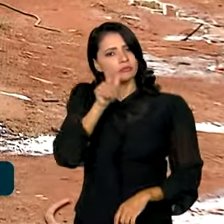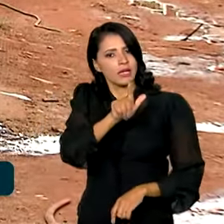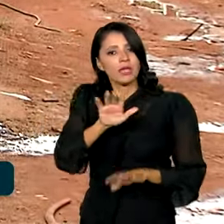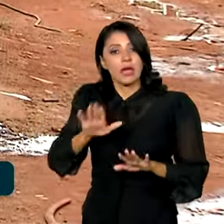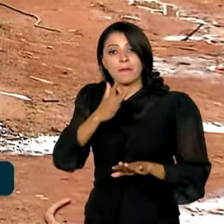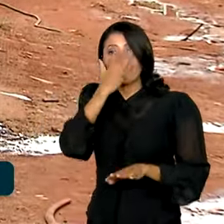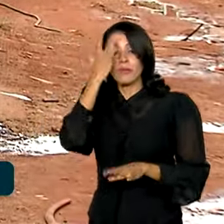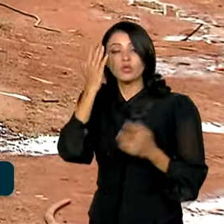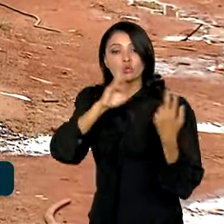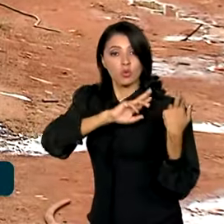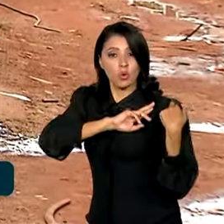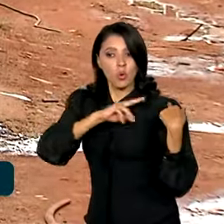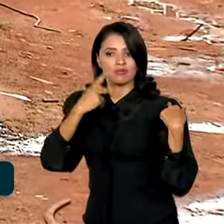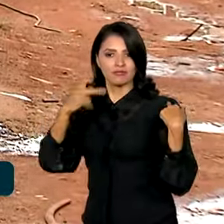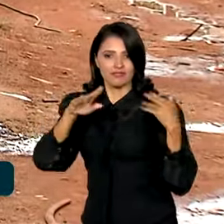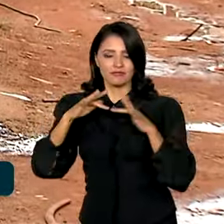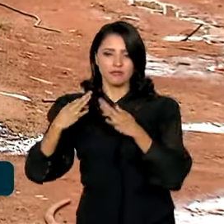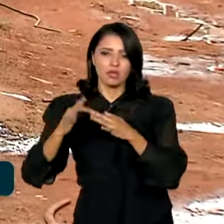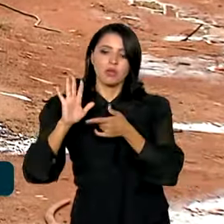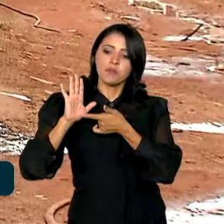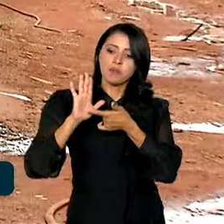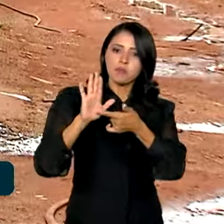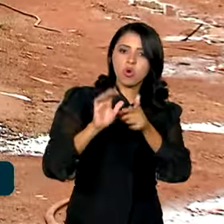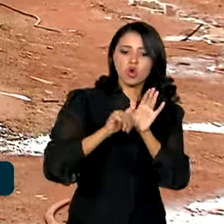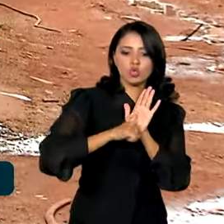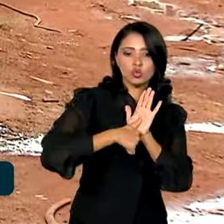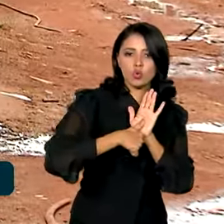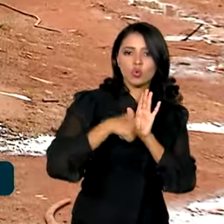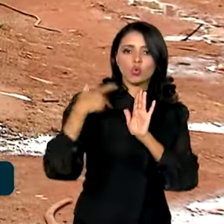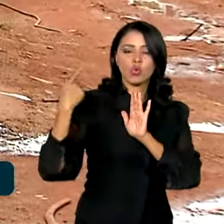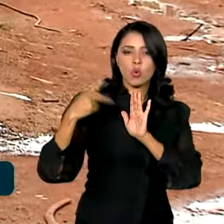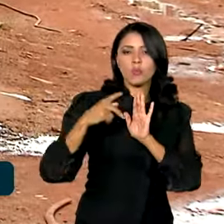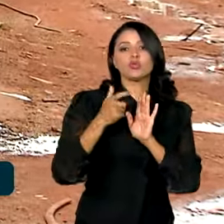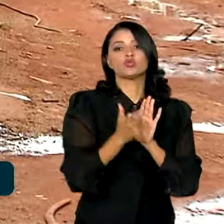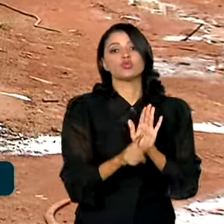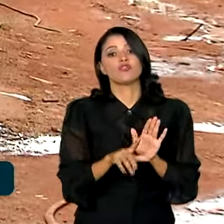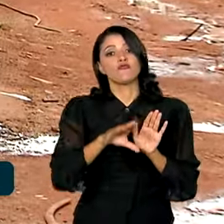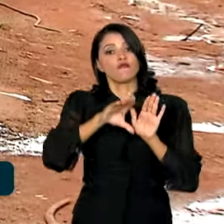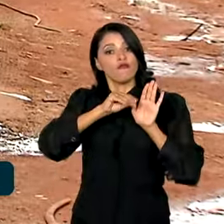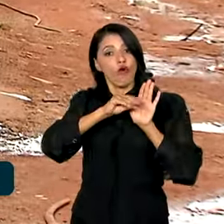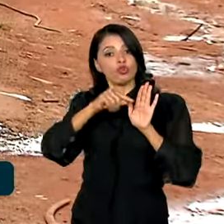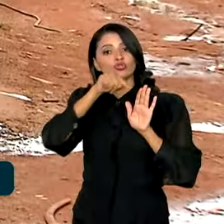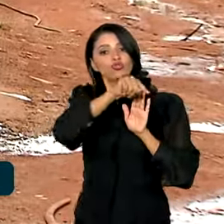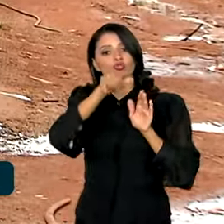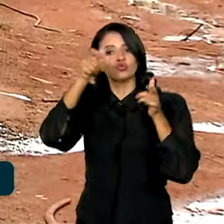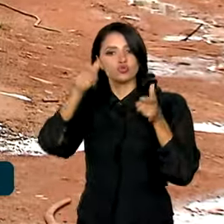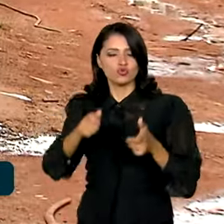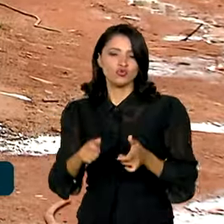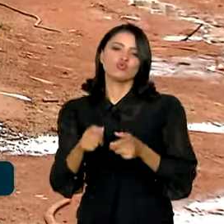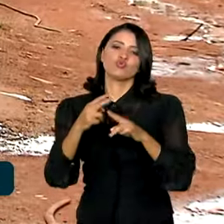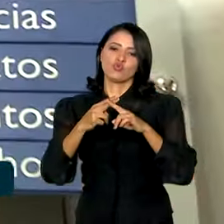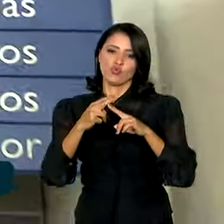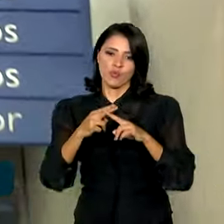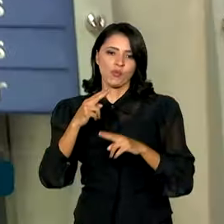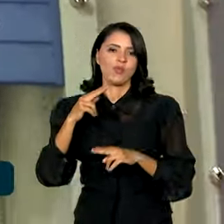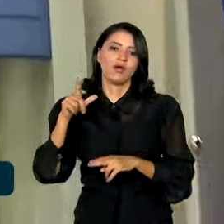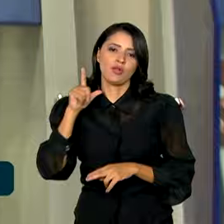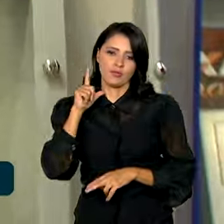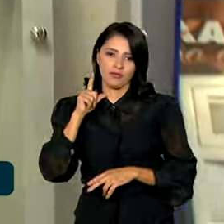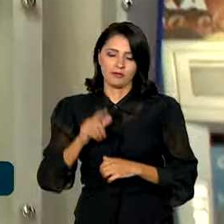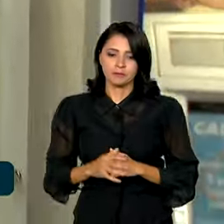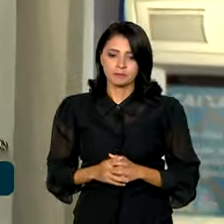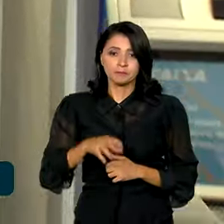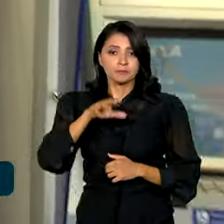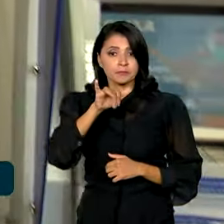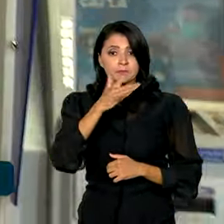responsável familiar apresente um documento oficial com foto em uma agência lotérica. Caso